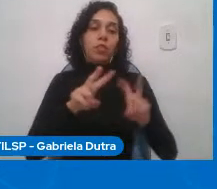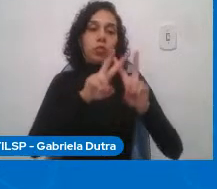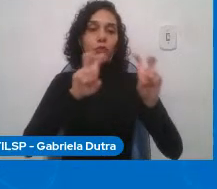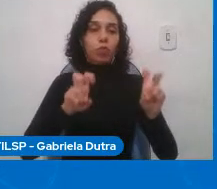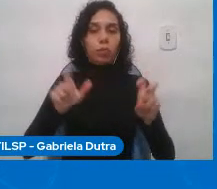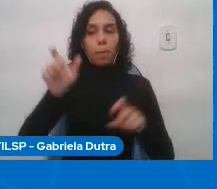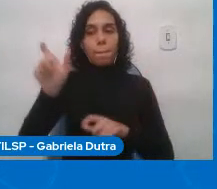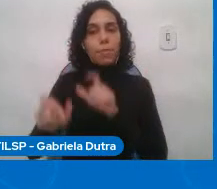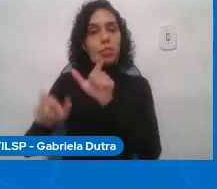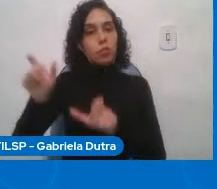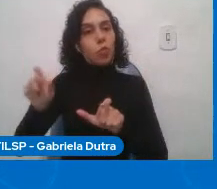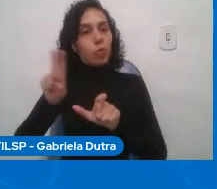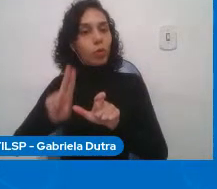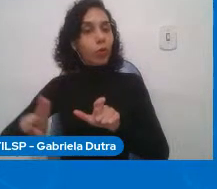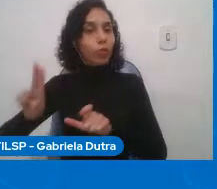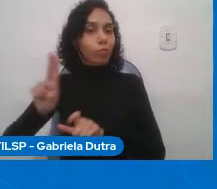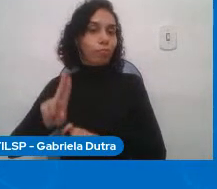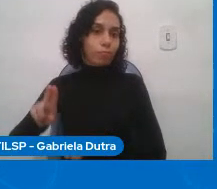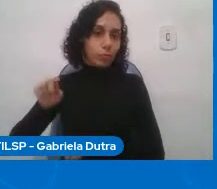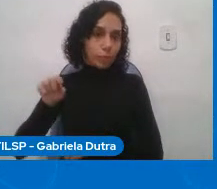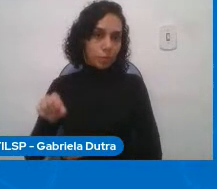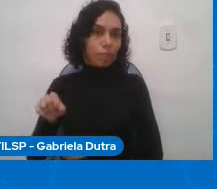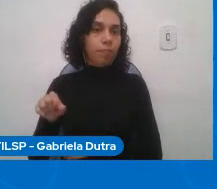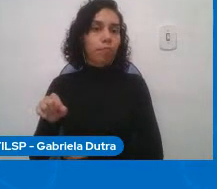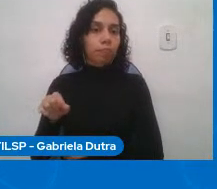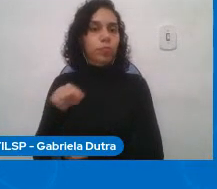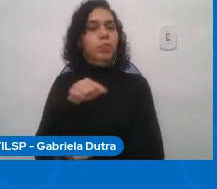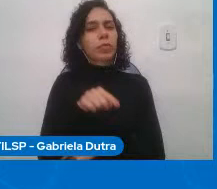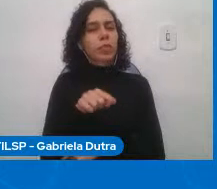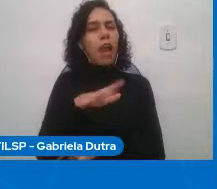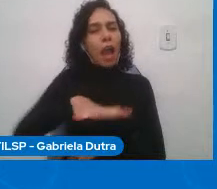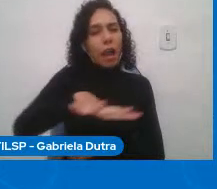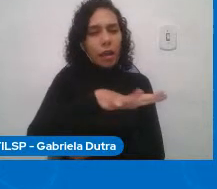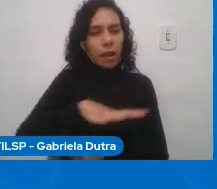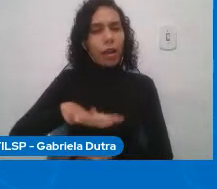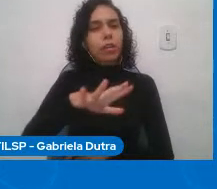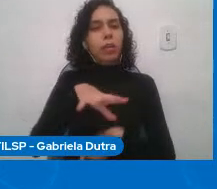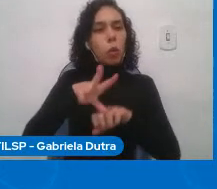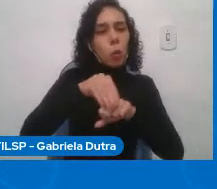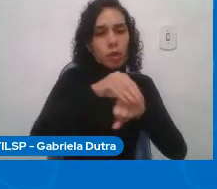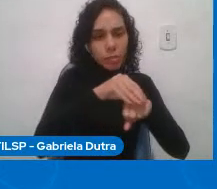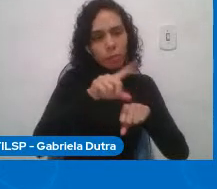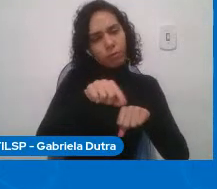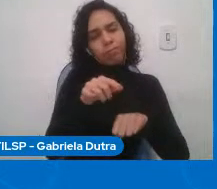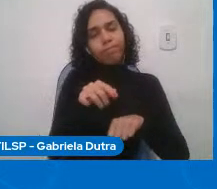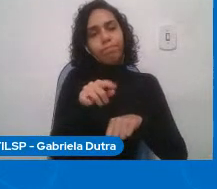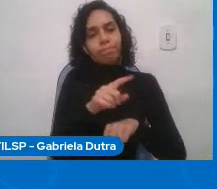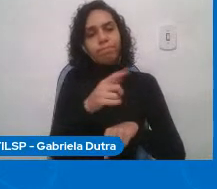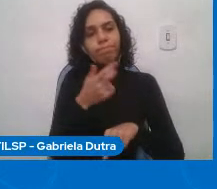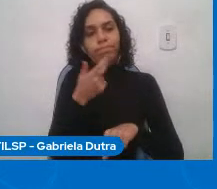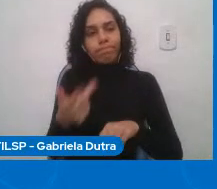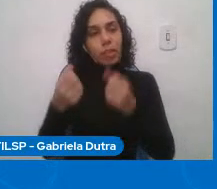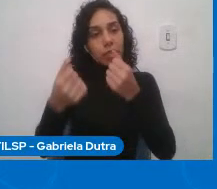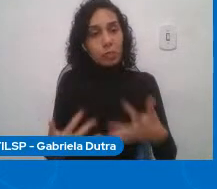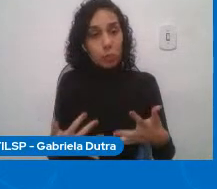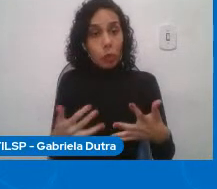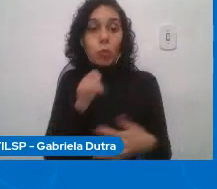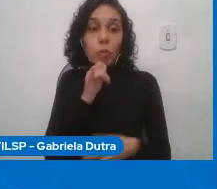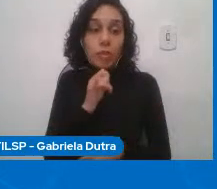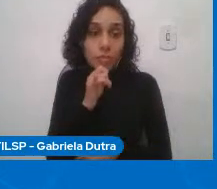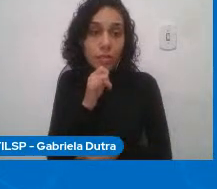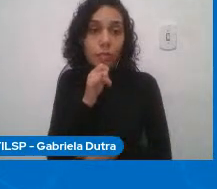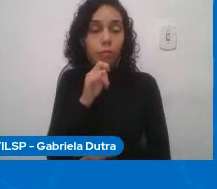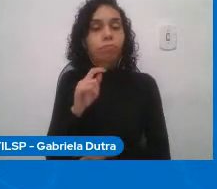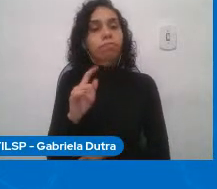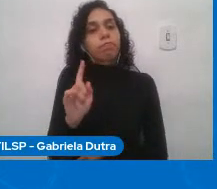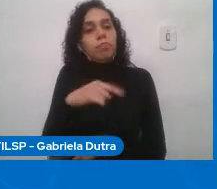conjunto de área de conhecimento colocado como exemplo o mais próximo do nós discutirmos os impactos é